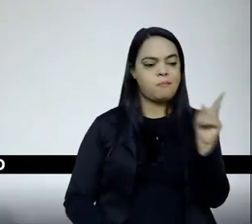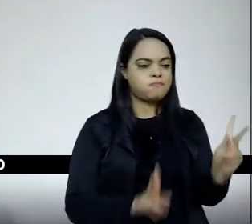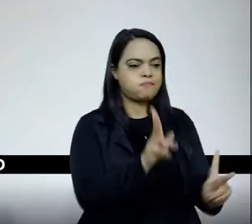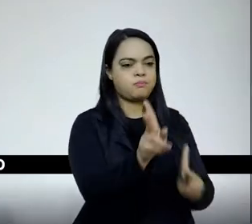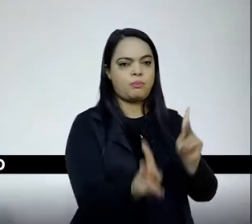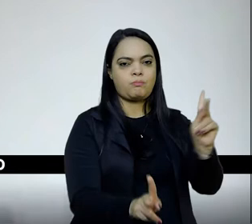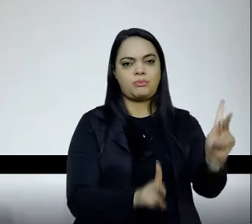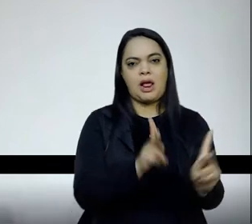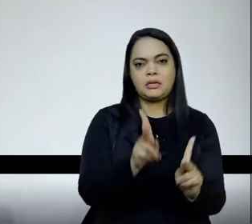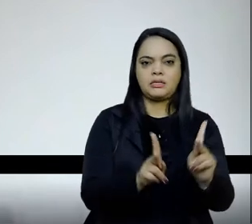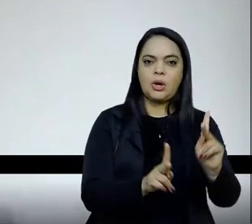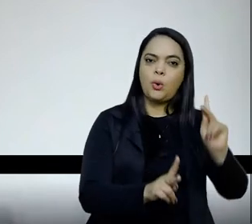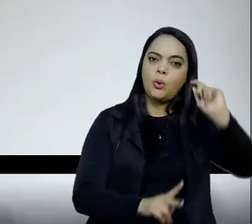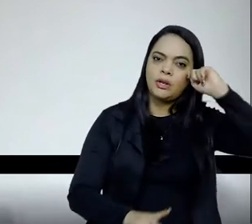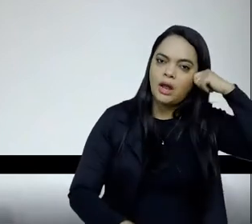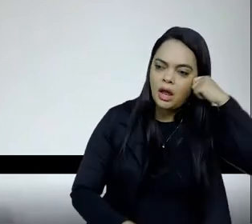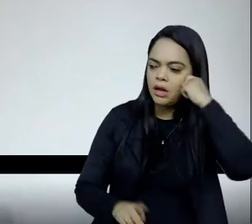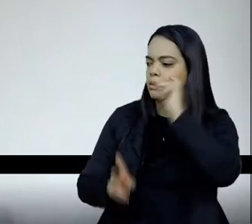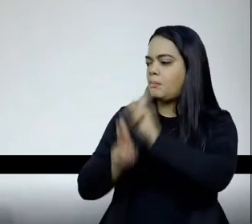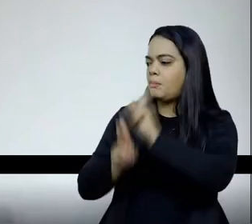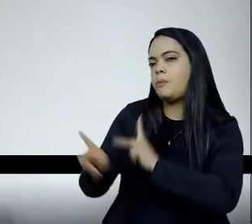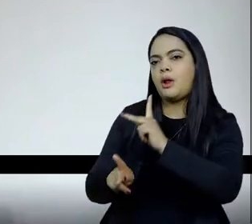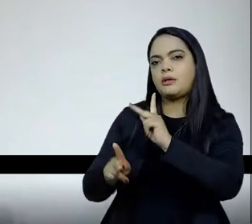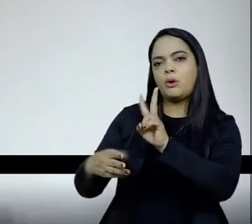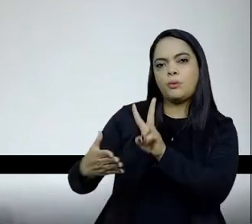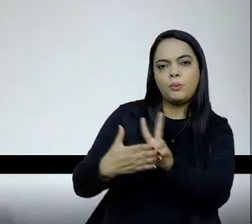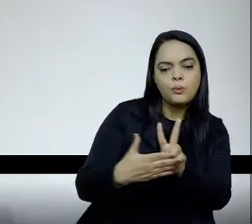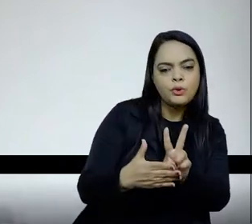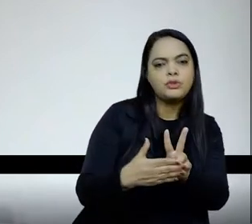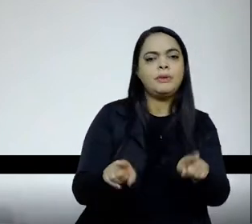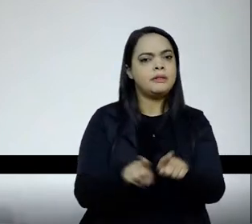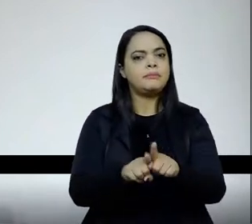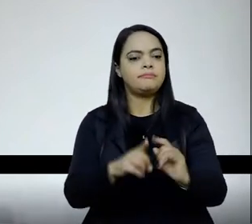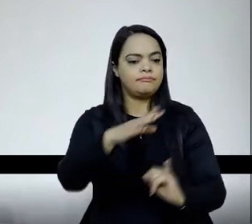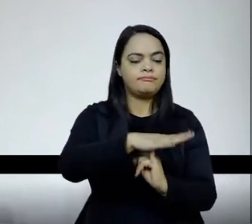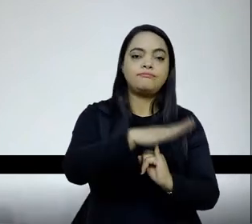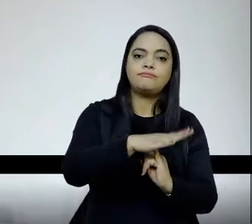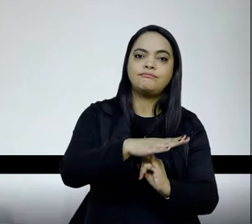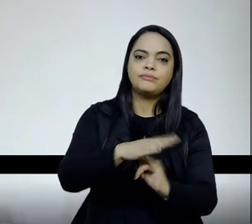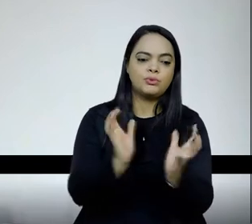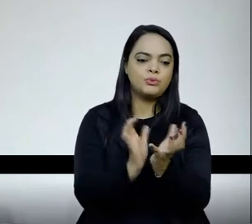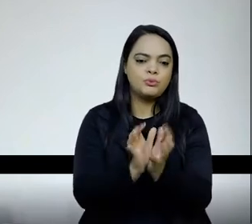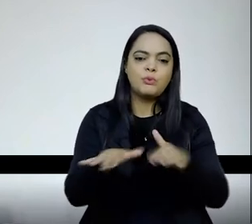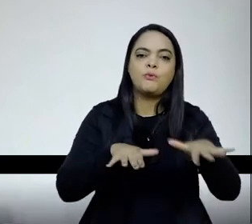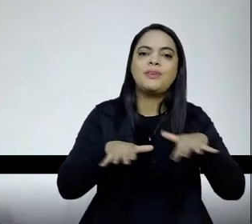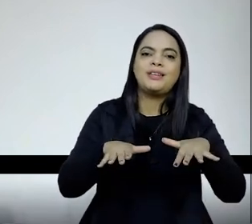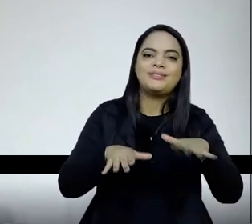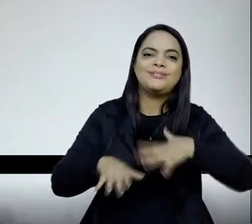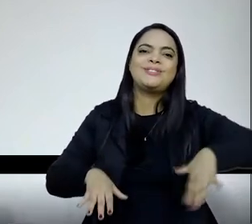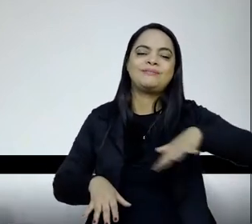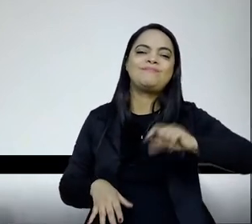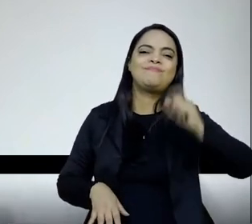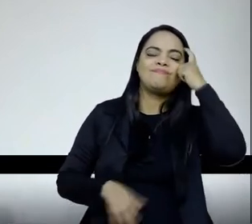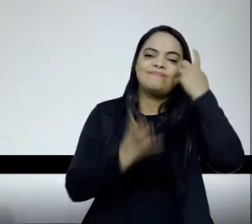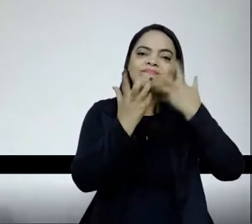população negra, população indígena, etc., mas também pode ser instituições coletivas, movimentos sociais, né? Então, pensar